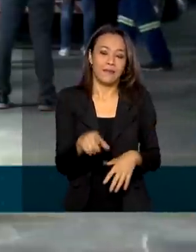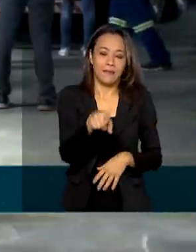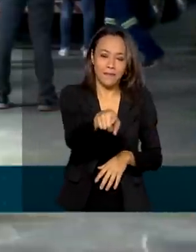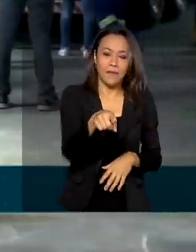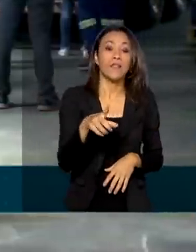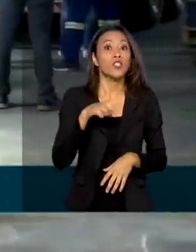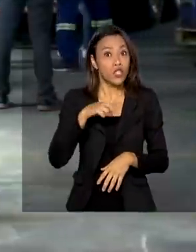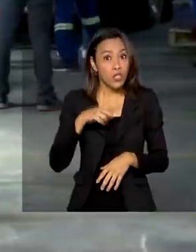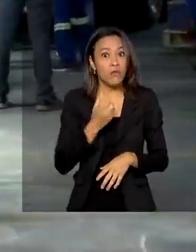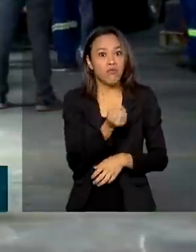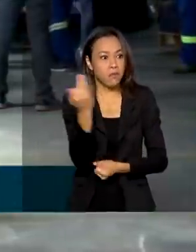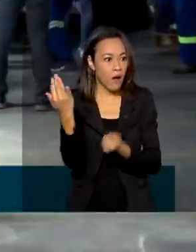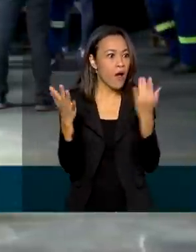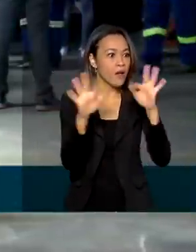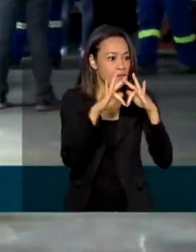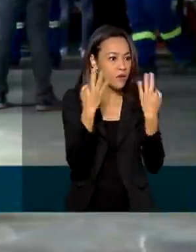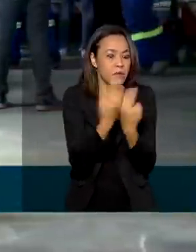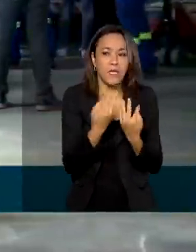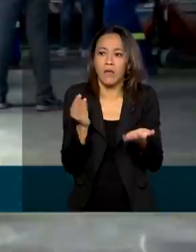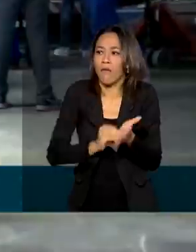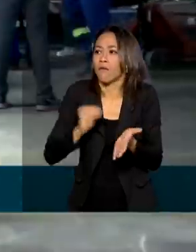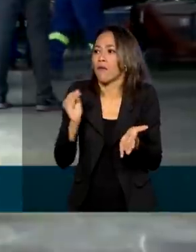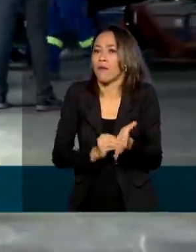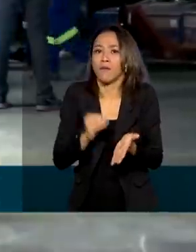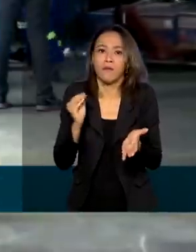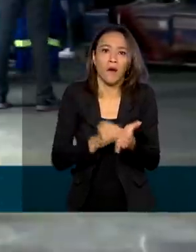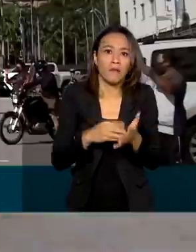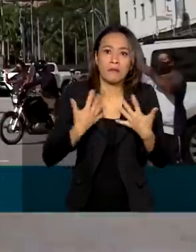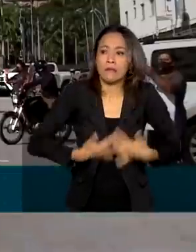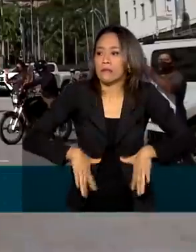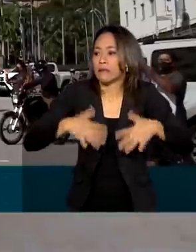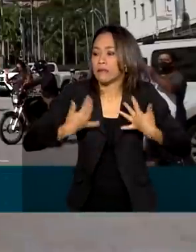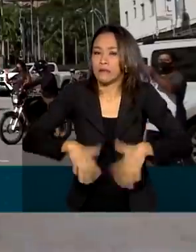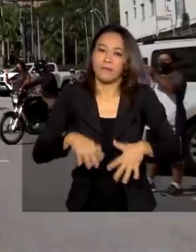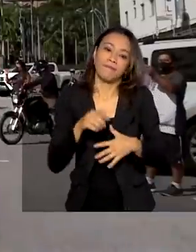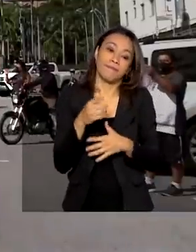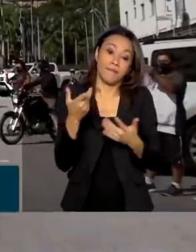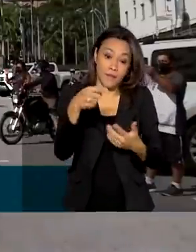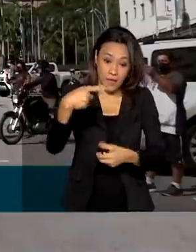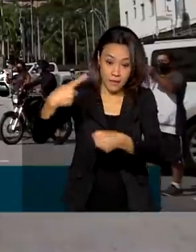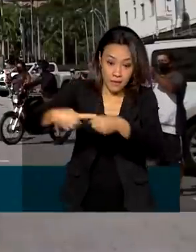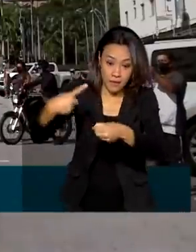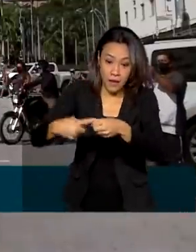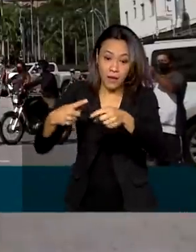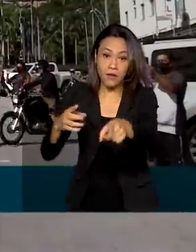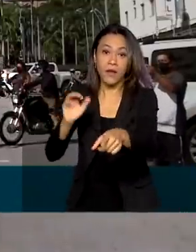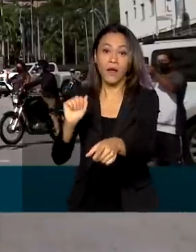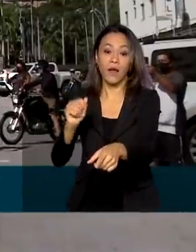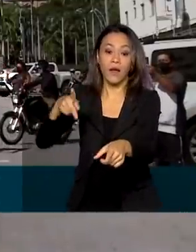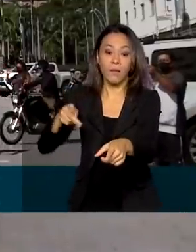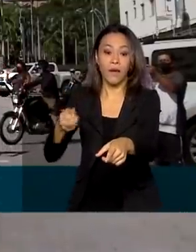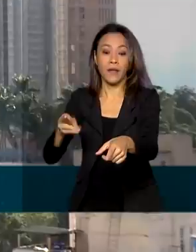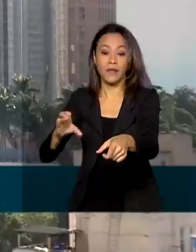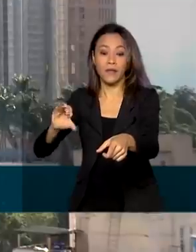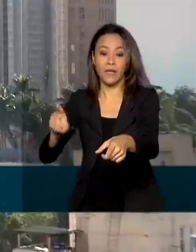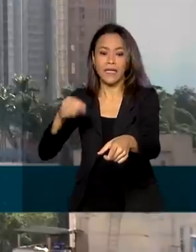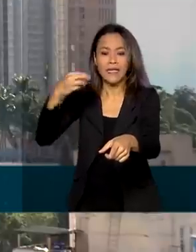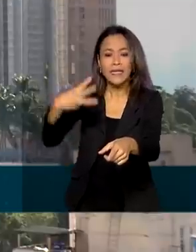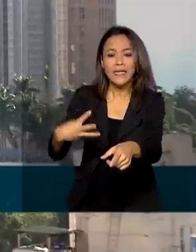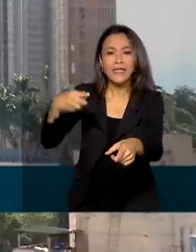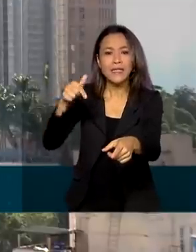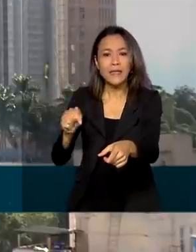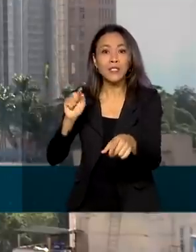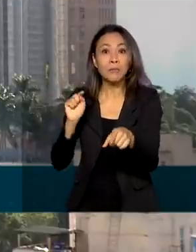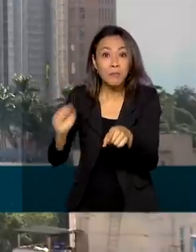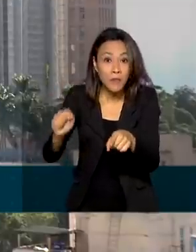muitas famílias passando muita necessidade de verdade. O município de 37 mil habitantes chega a